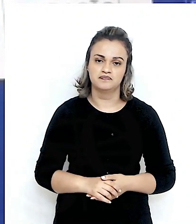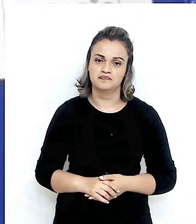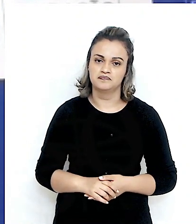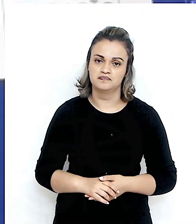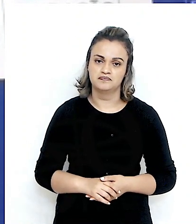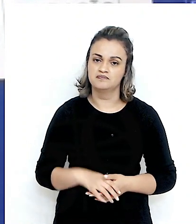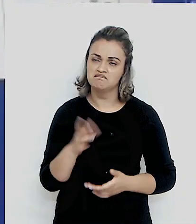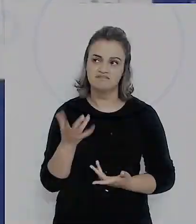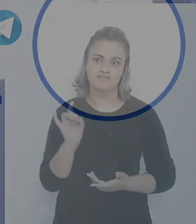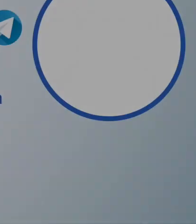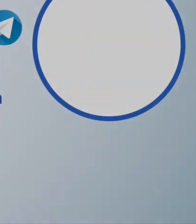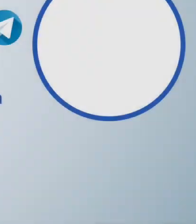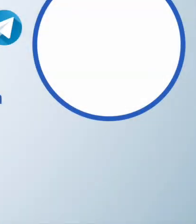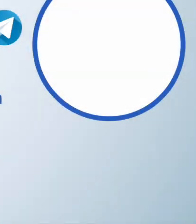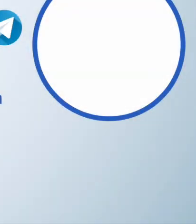mas é isso.